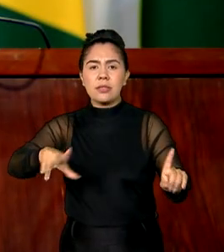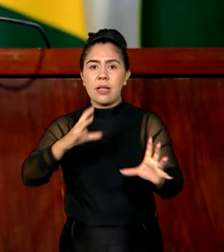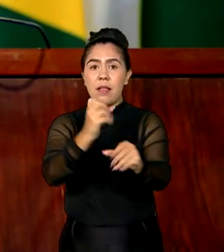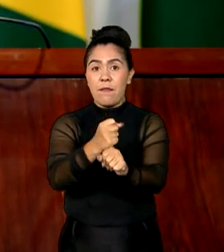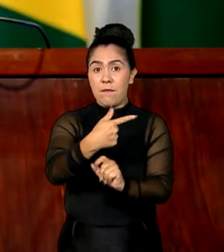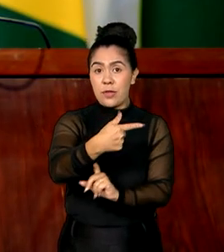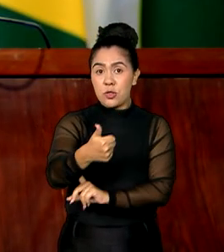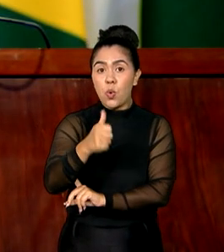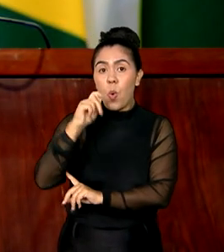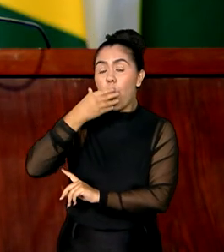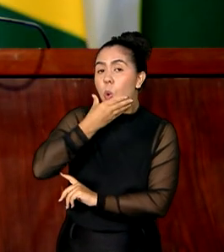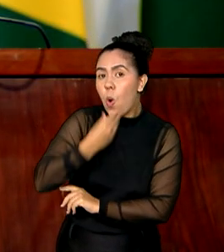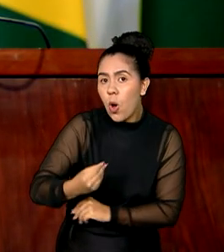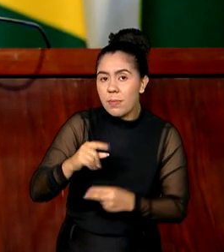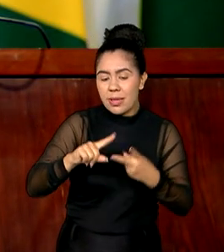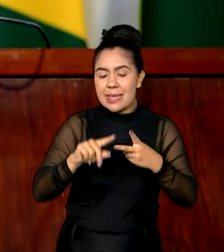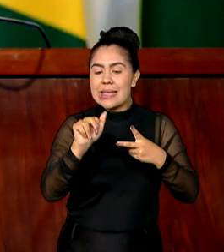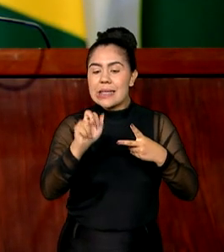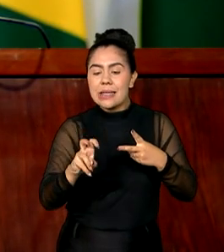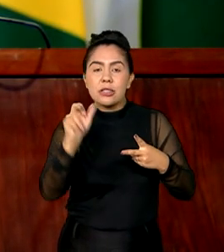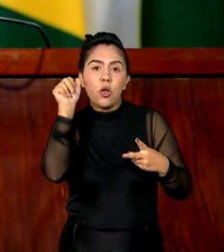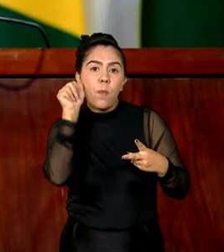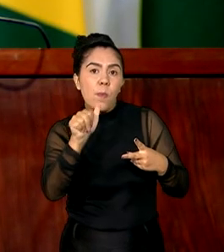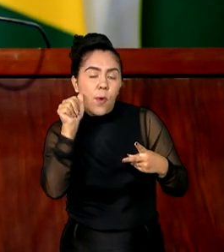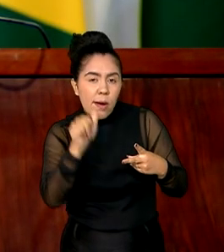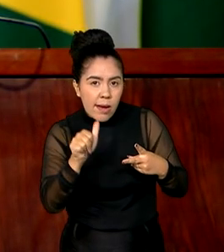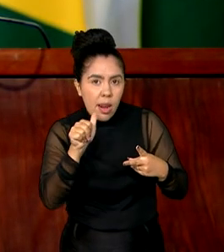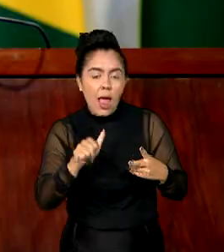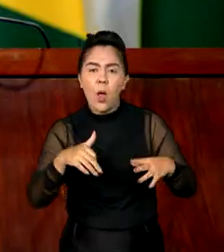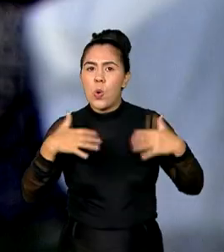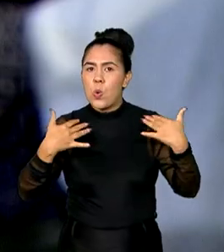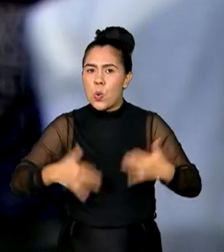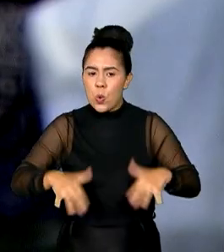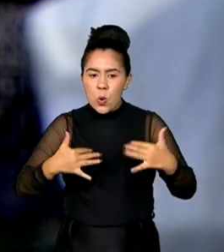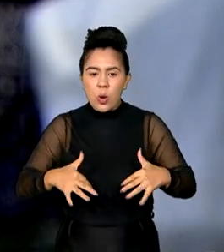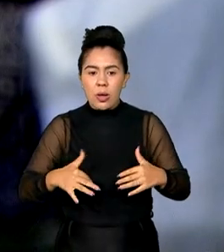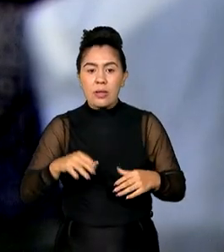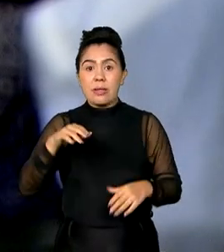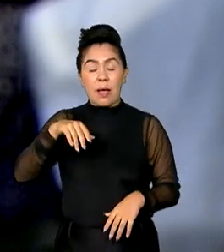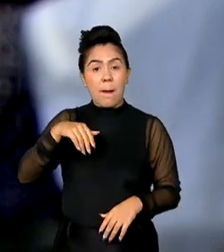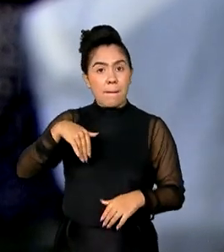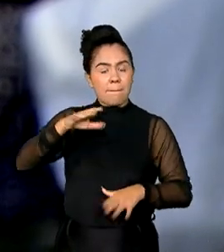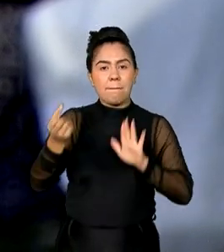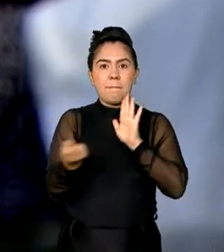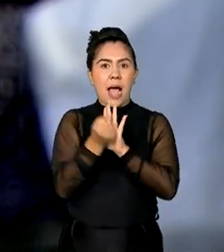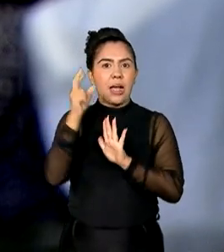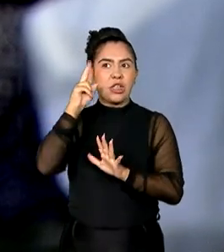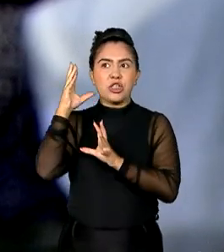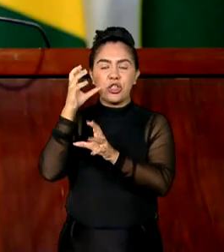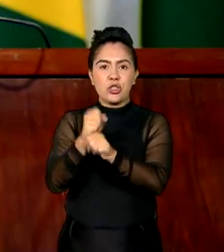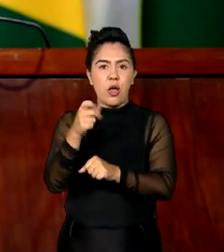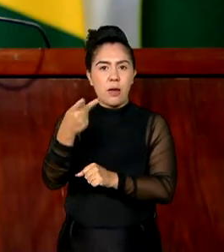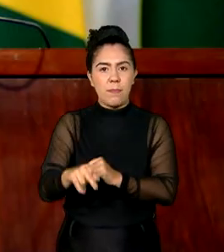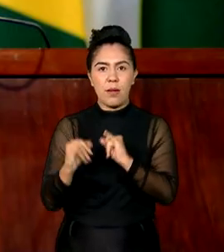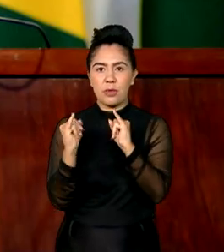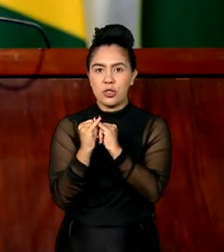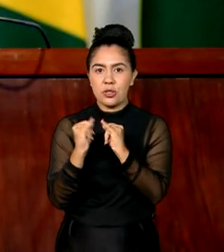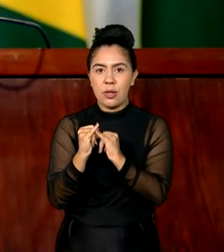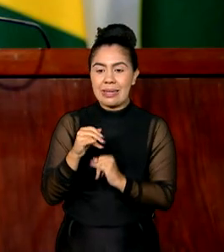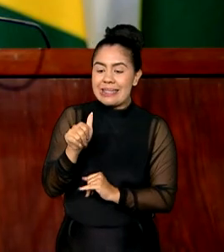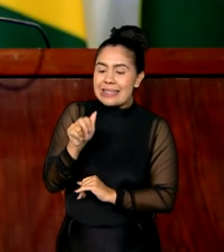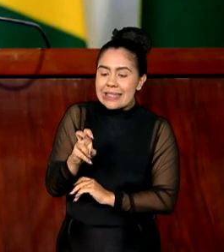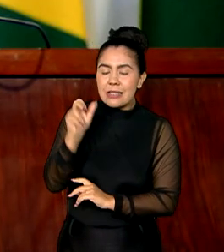homens e 15 mulheres, a maior proporção de participação feminina na história da instituição. Dos 36